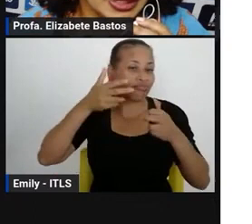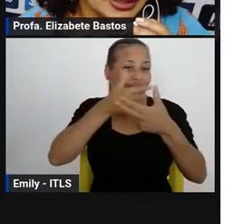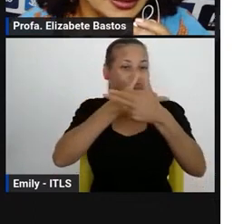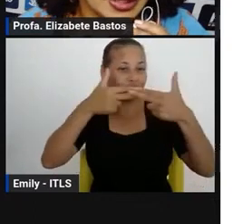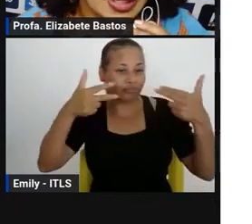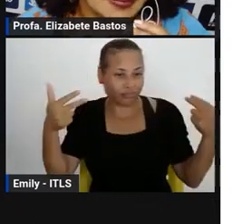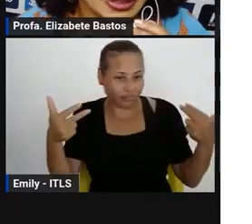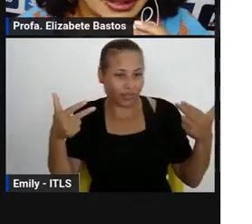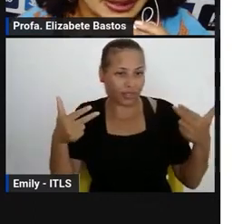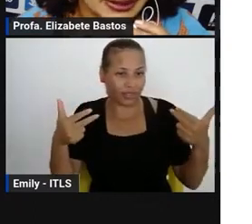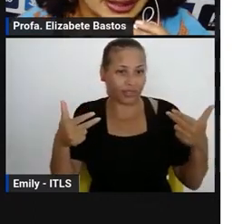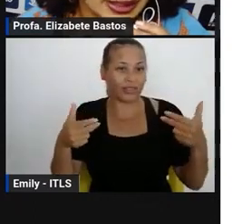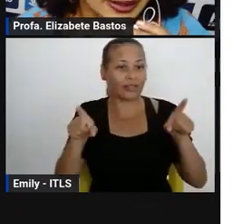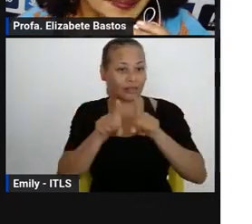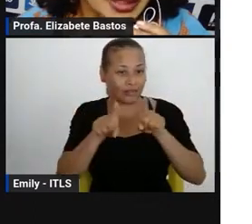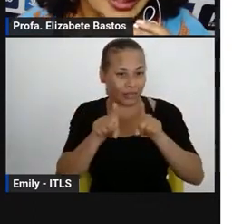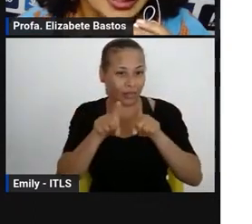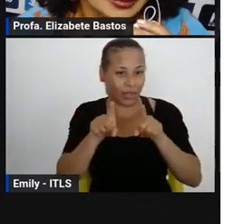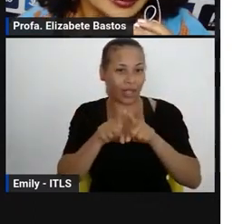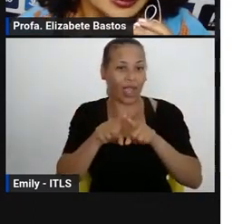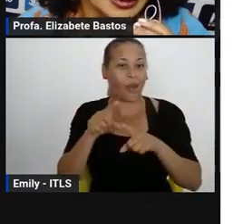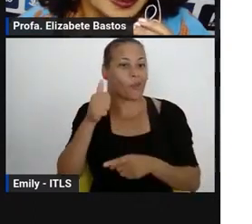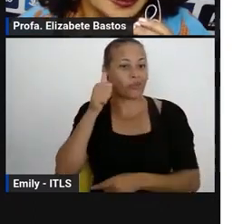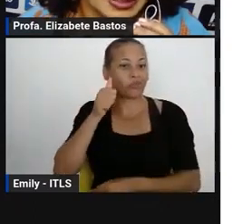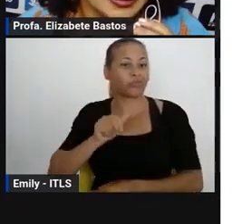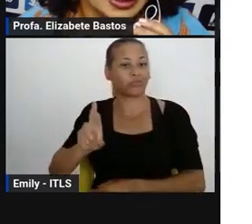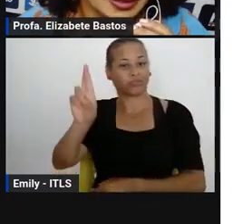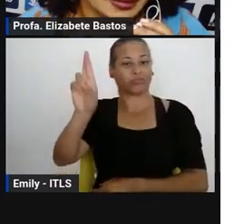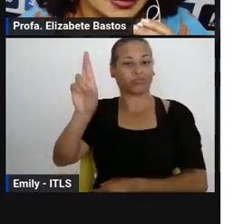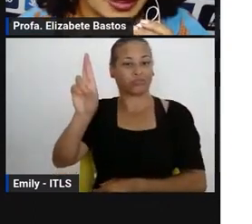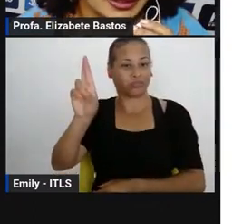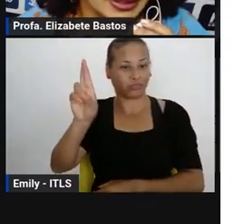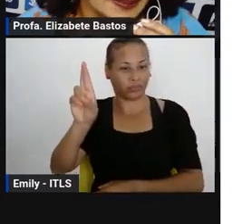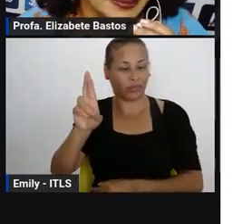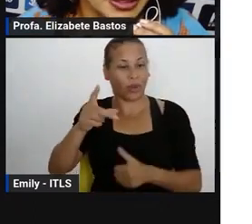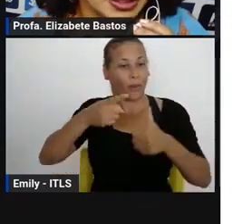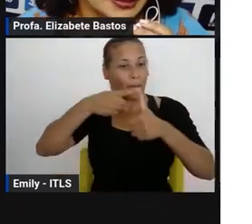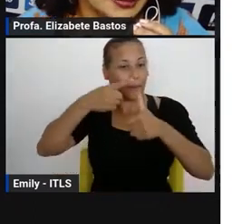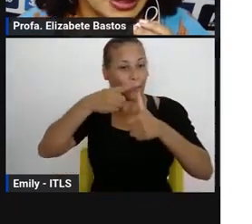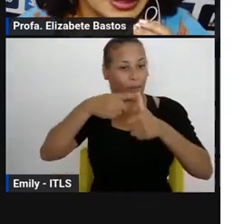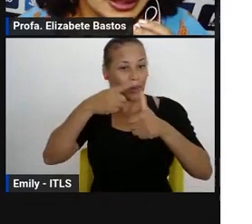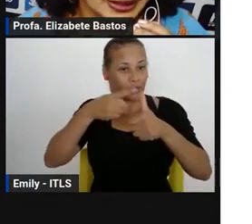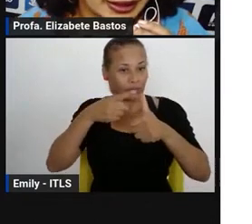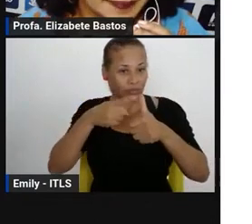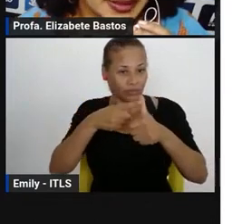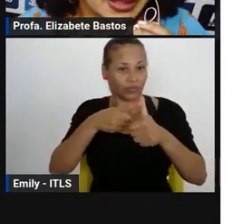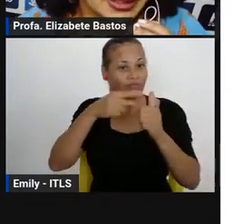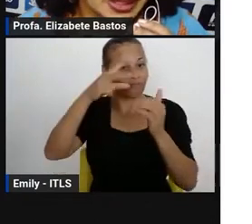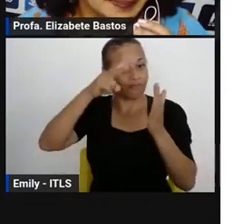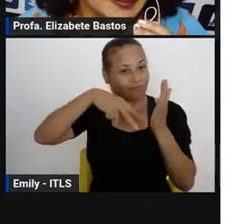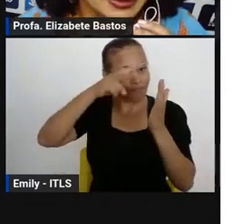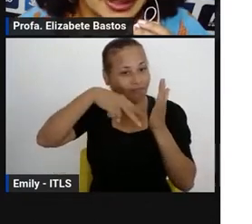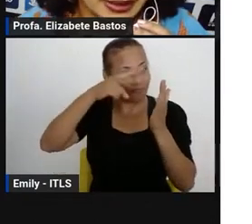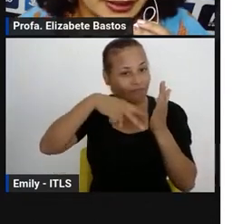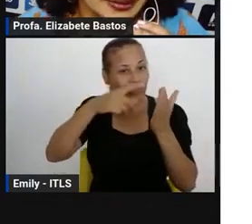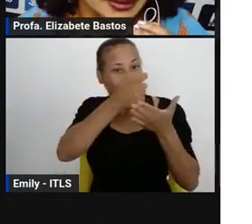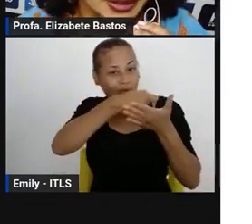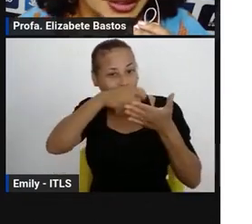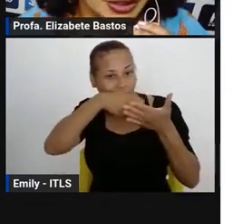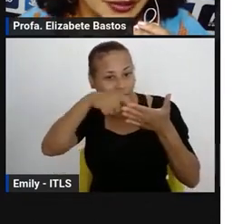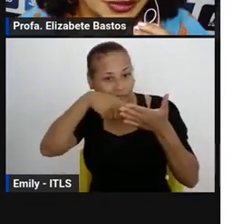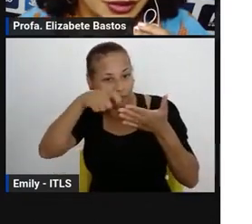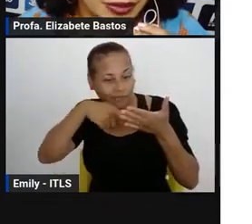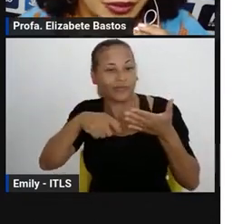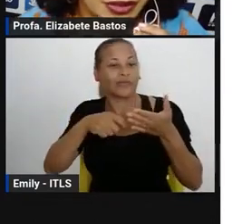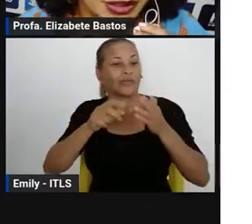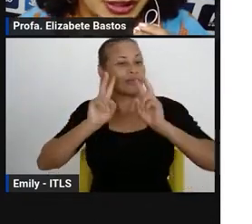socializados pela secretária e um dos primeiros que nós vamos falar é da campanha de leitura e escrita que ela permanece no ano